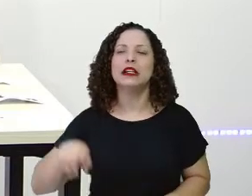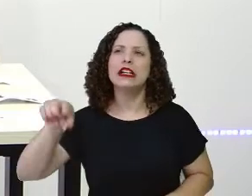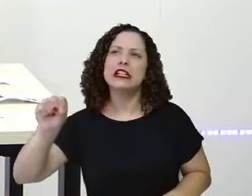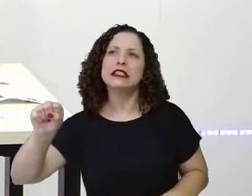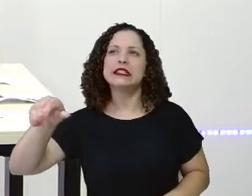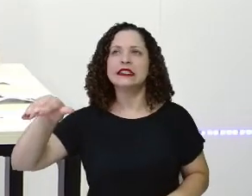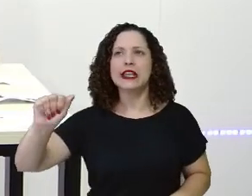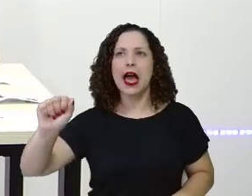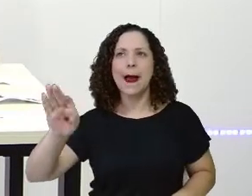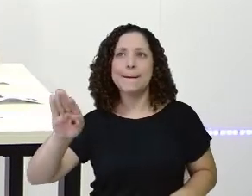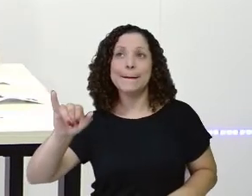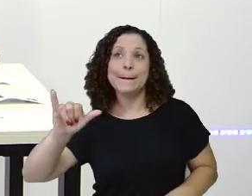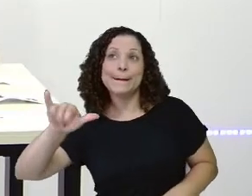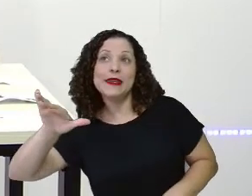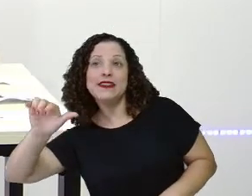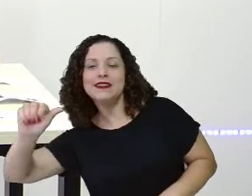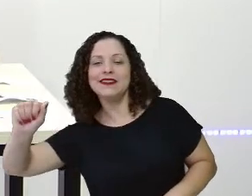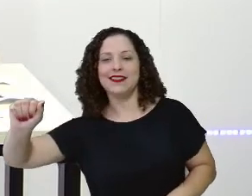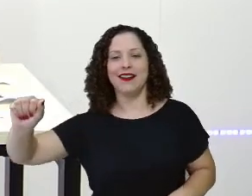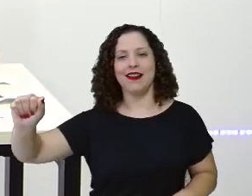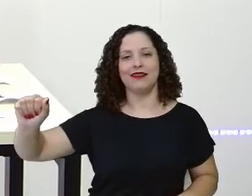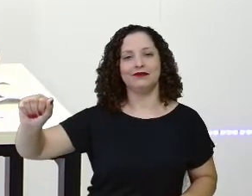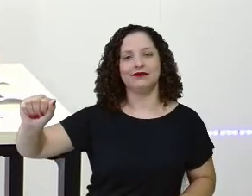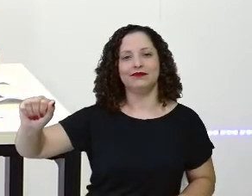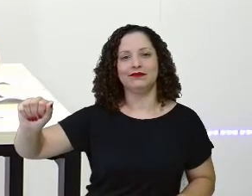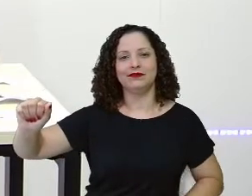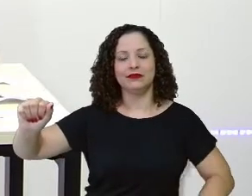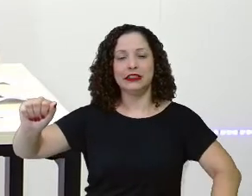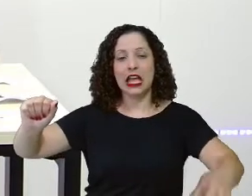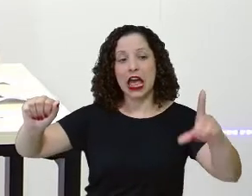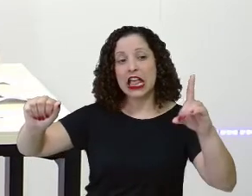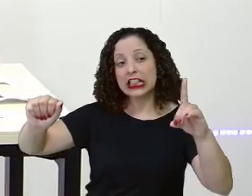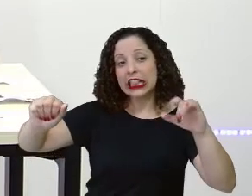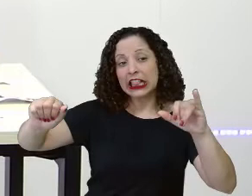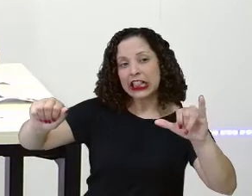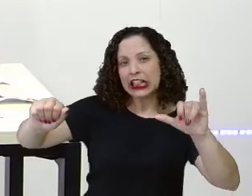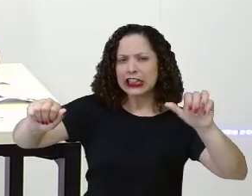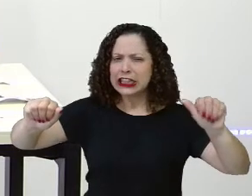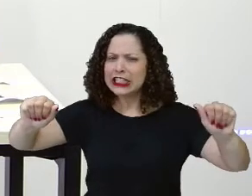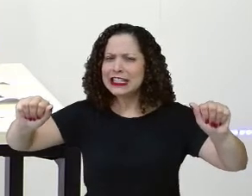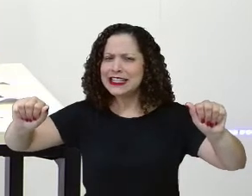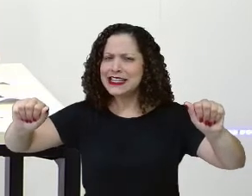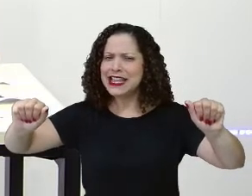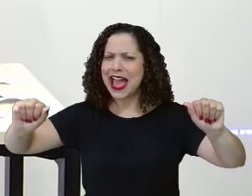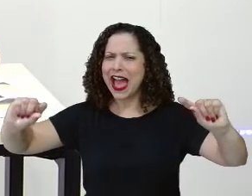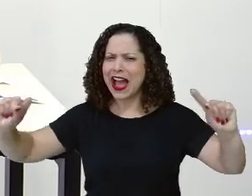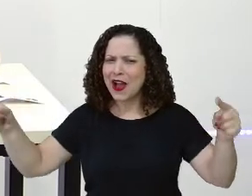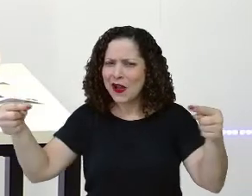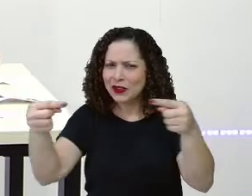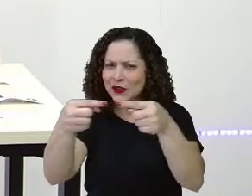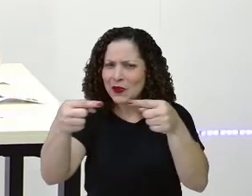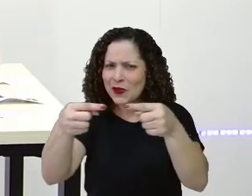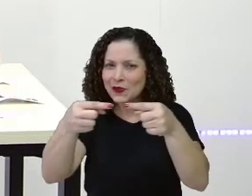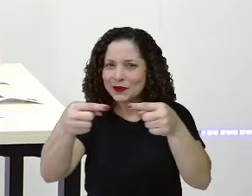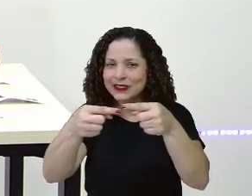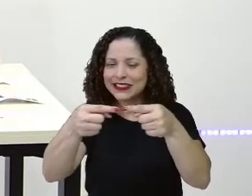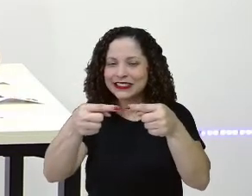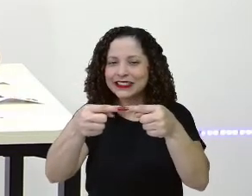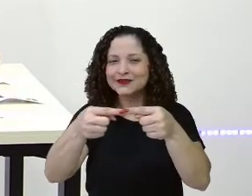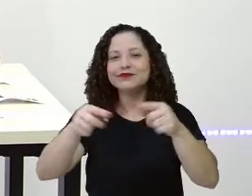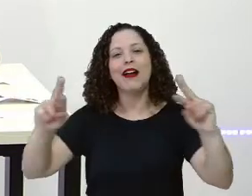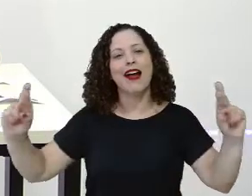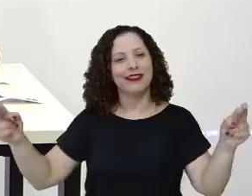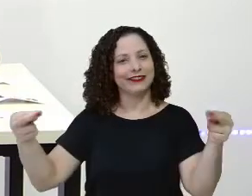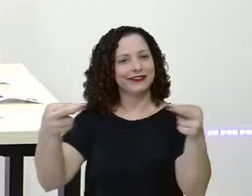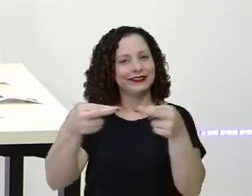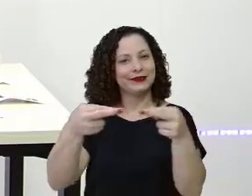Sabia! Vem! Todo dia! E aí? Sabia todo dia! Dia! Dia!